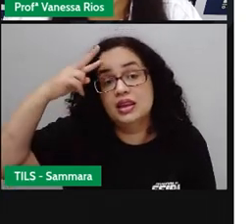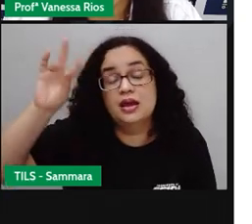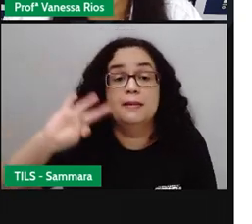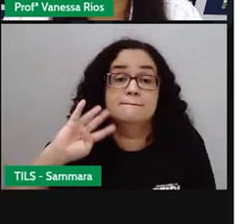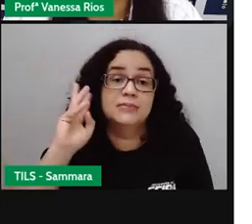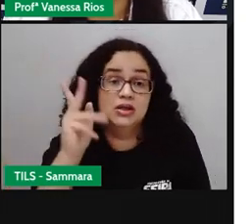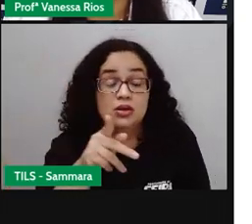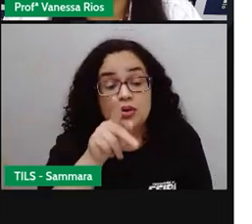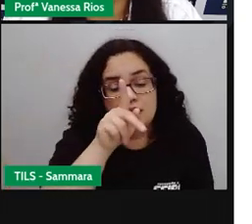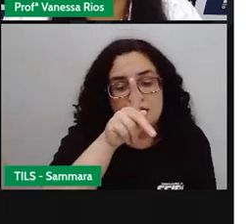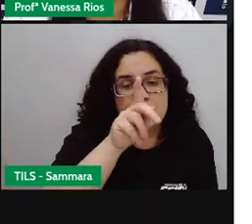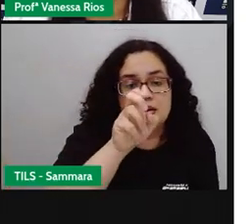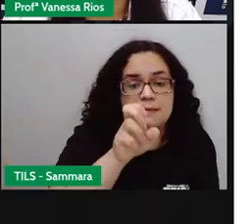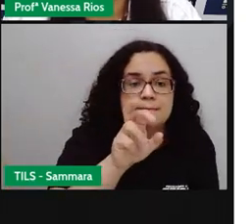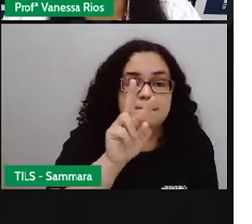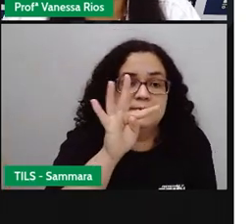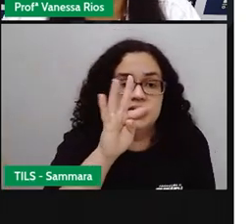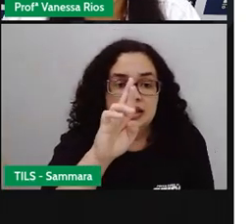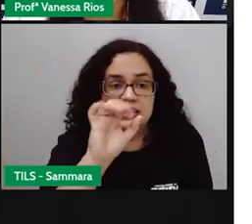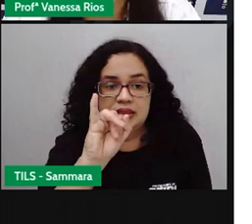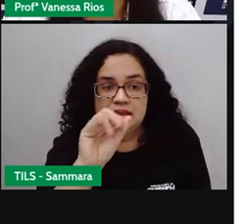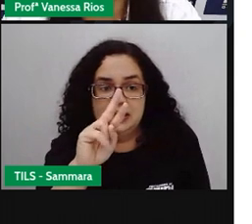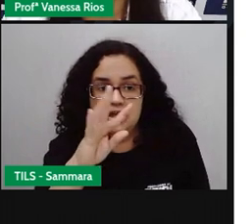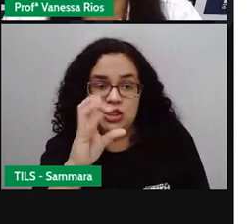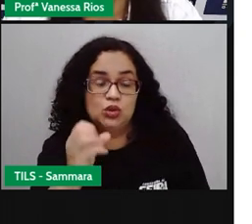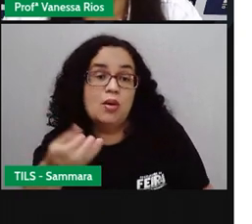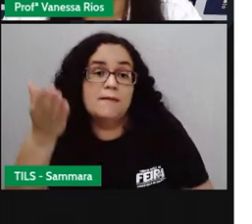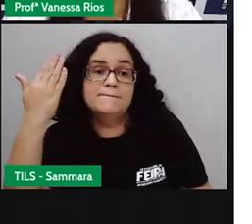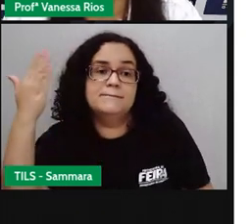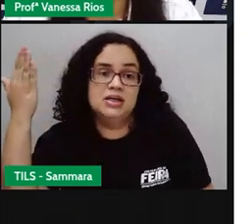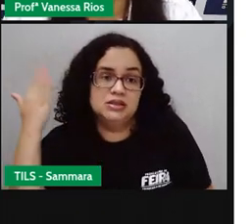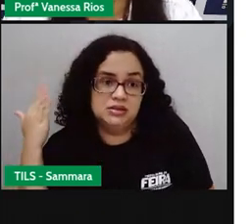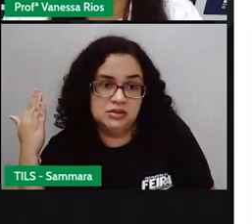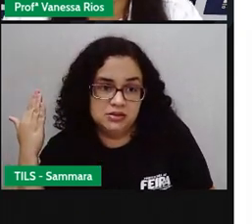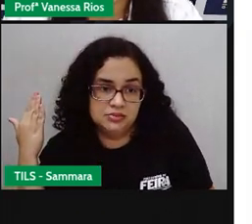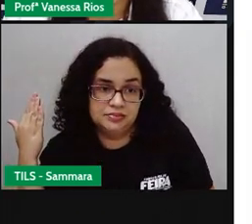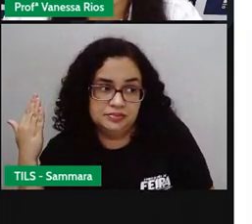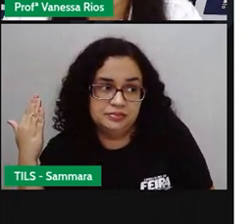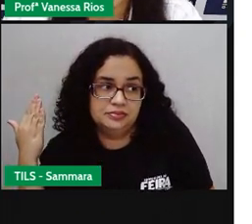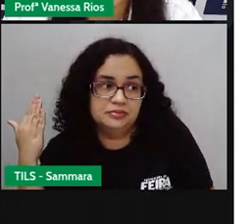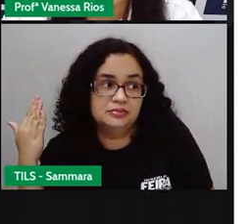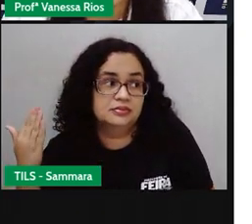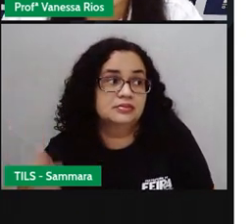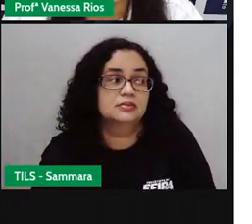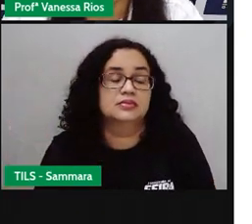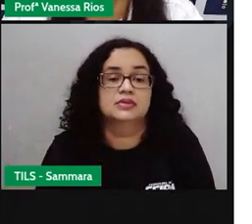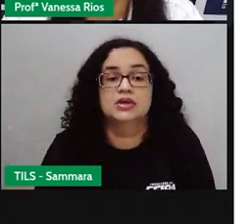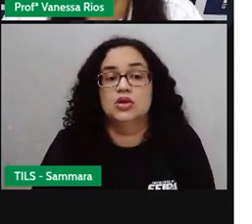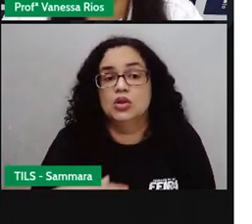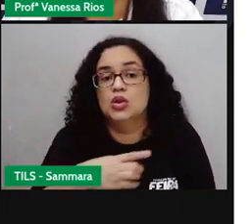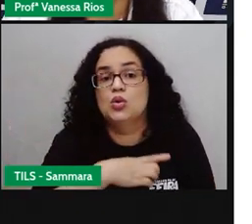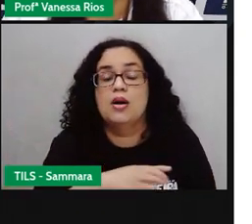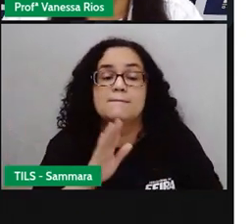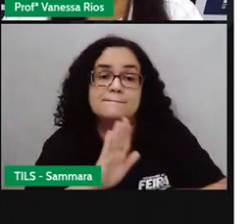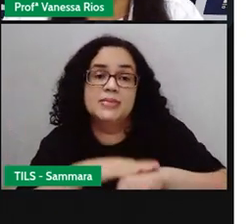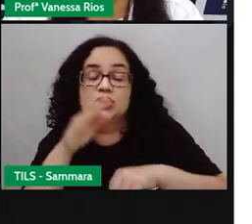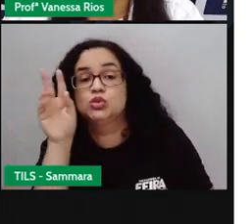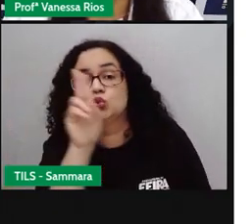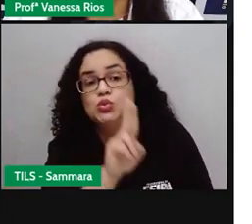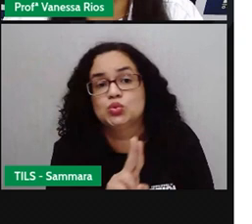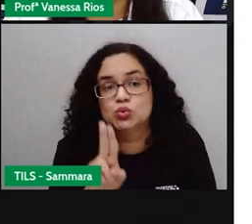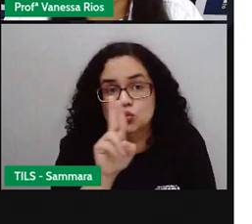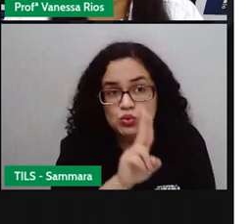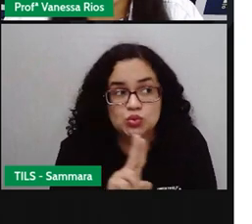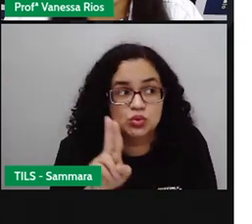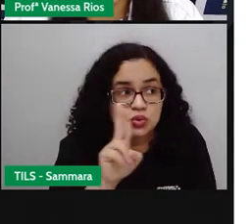pretérito significa passado. Então, no modo indicativo, né? É o modo mais utilizado